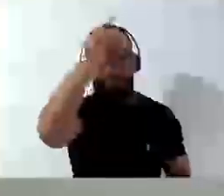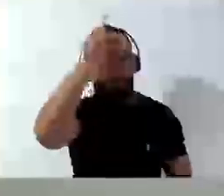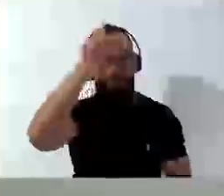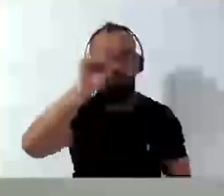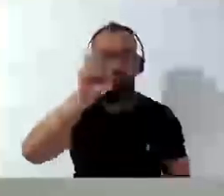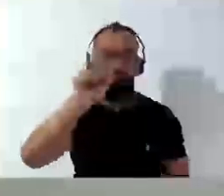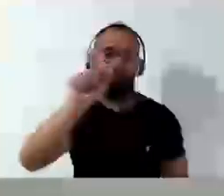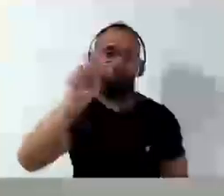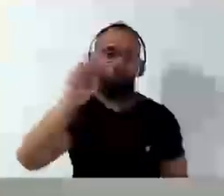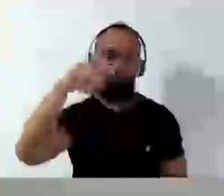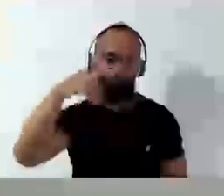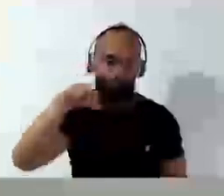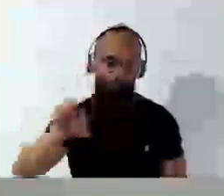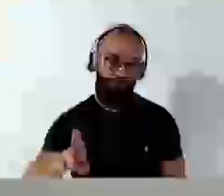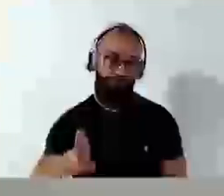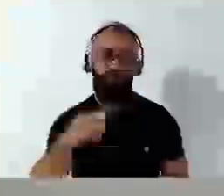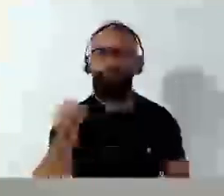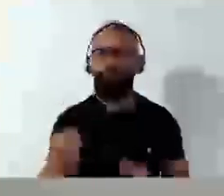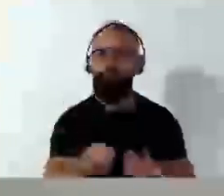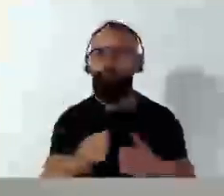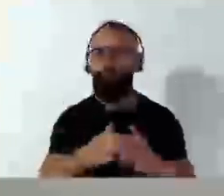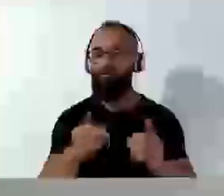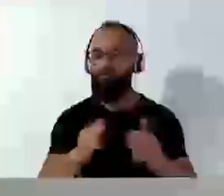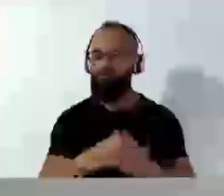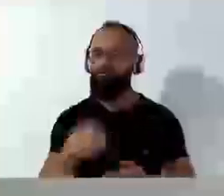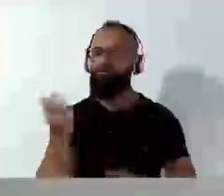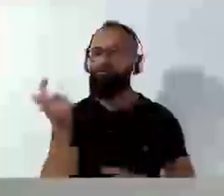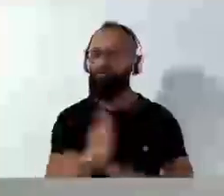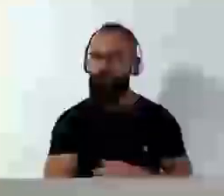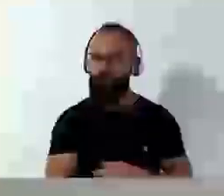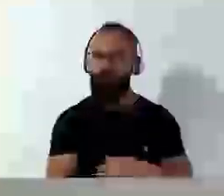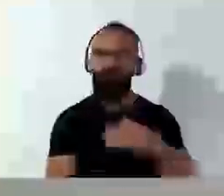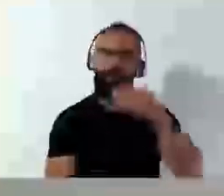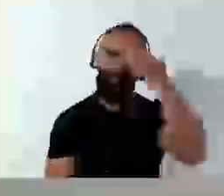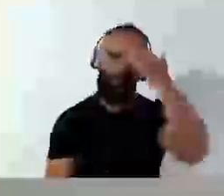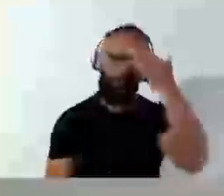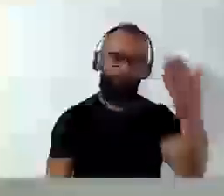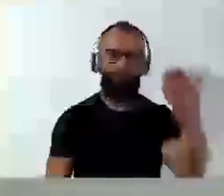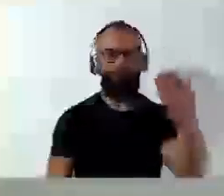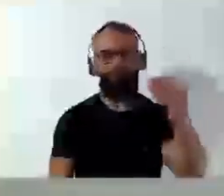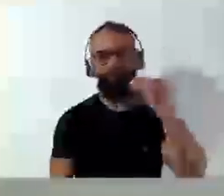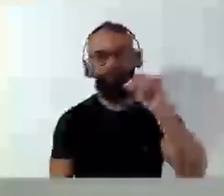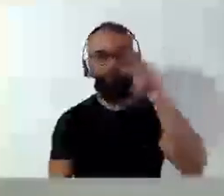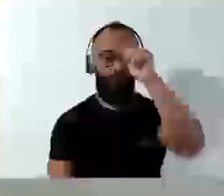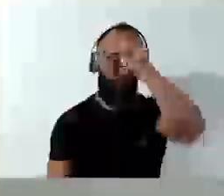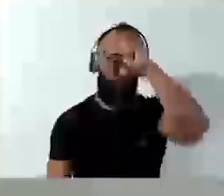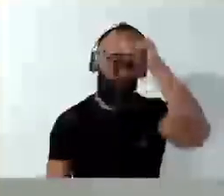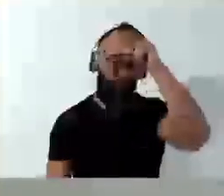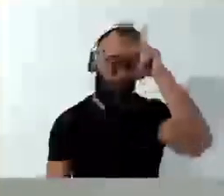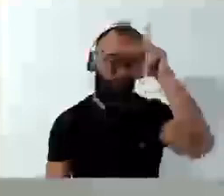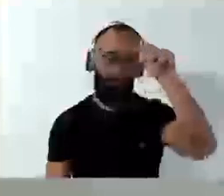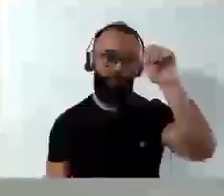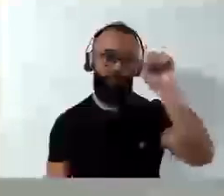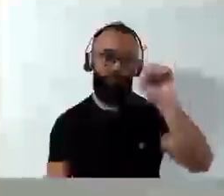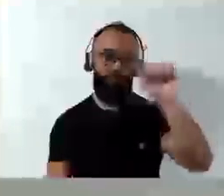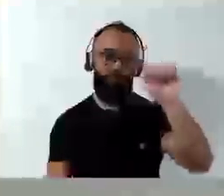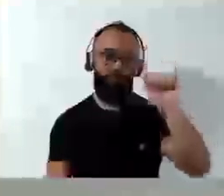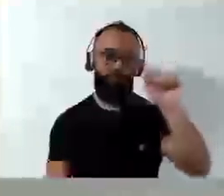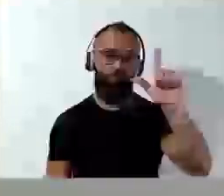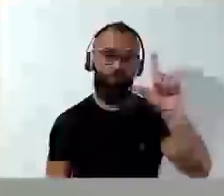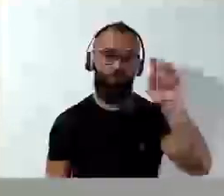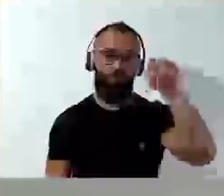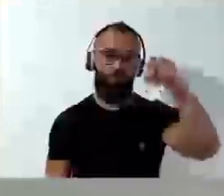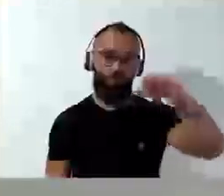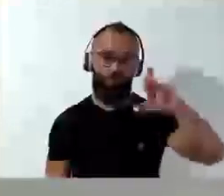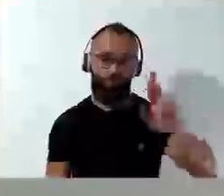pediu a esse vereador. E, mais uma vez, agradecer ao prefeito Salmi por ter atendido o pedido desse vereador. Obrigado, prefeito.